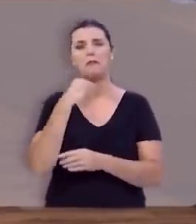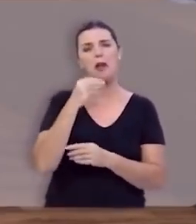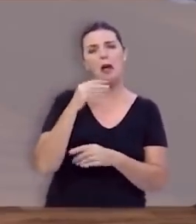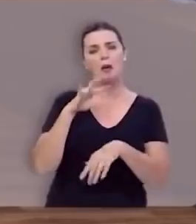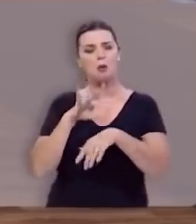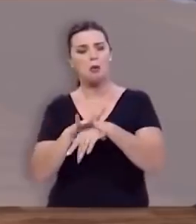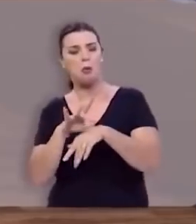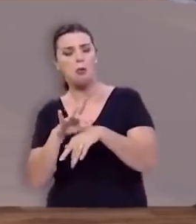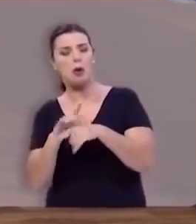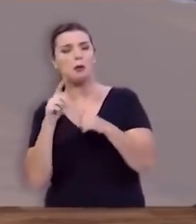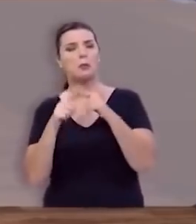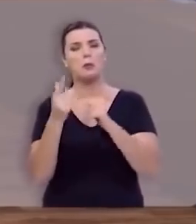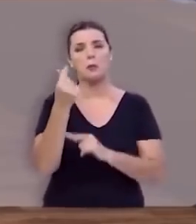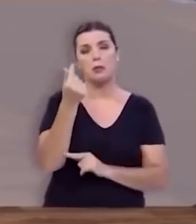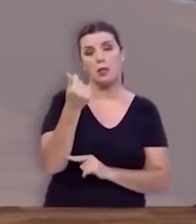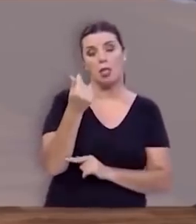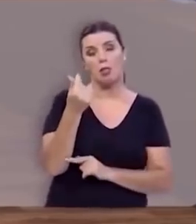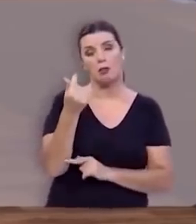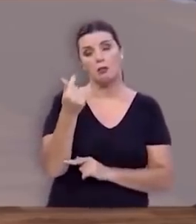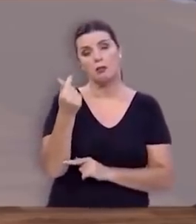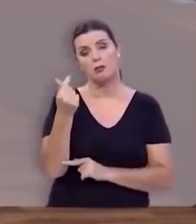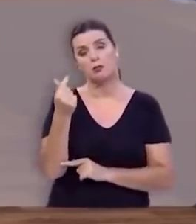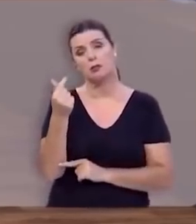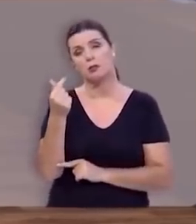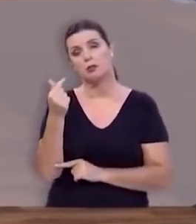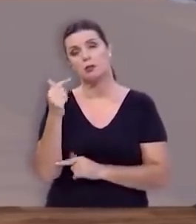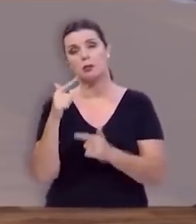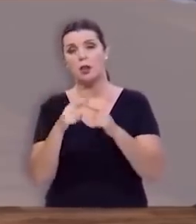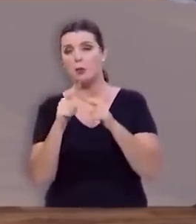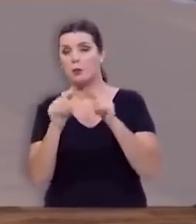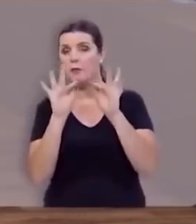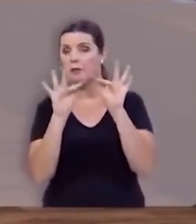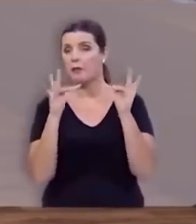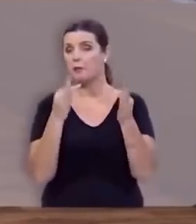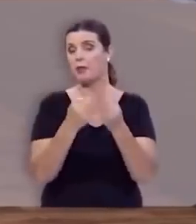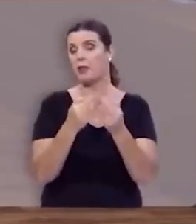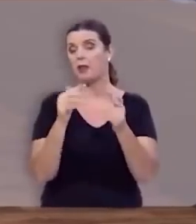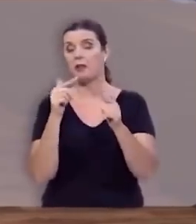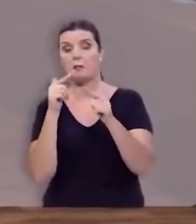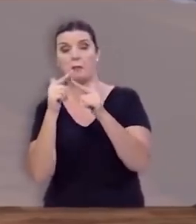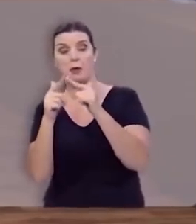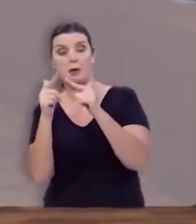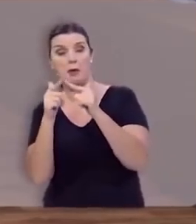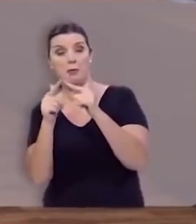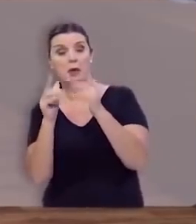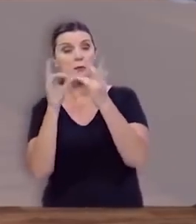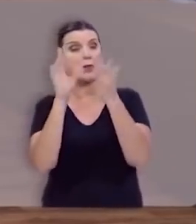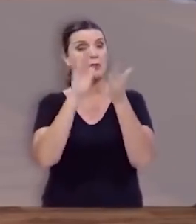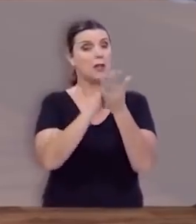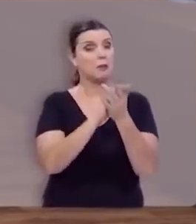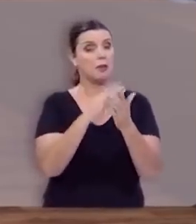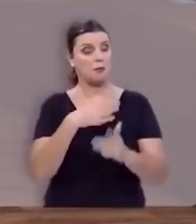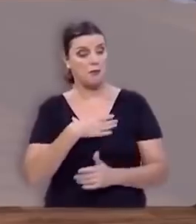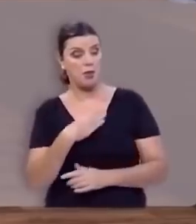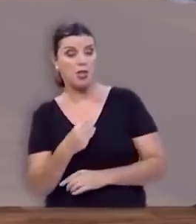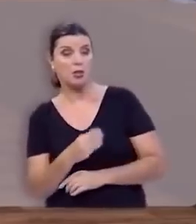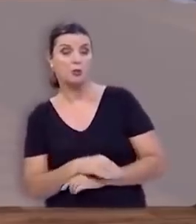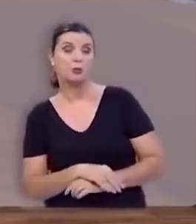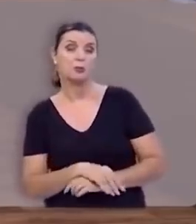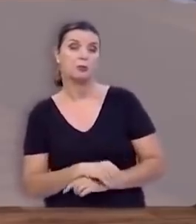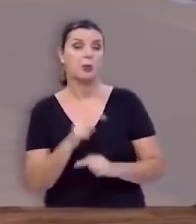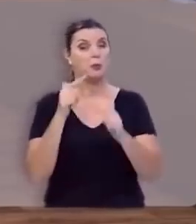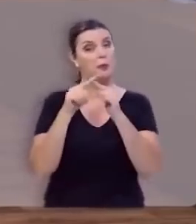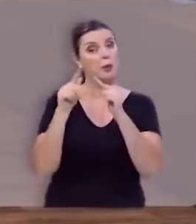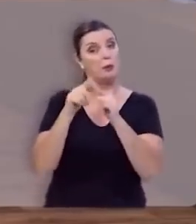de enfermidades, de problemas financeiros, problemas familiares, problemas no casamento com os filhos,